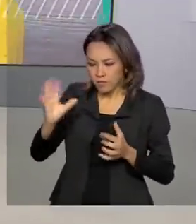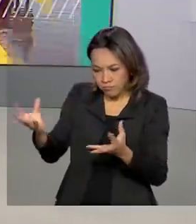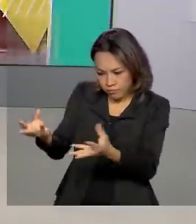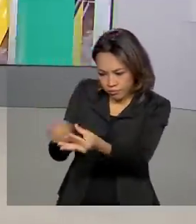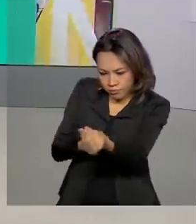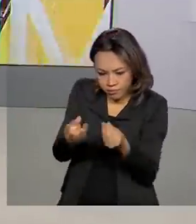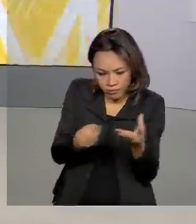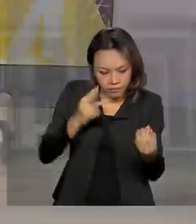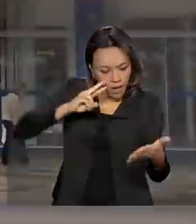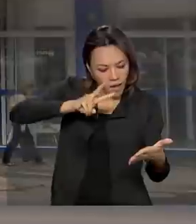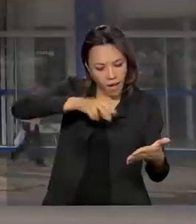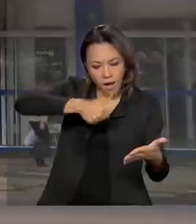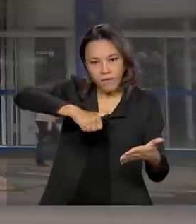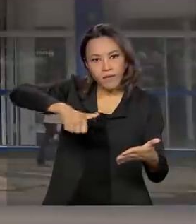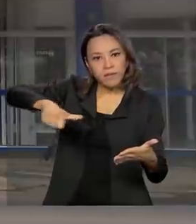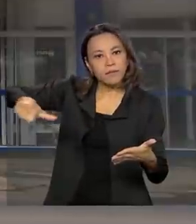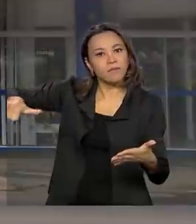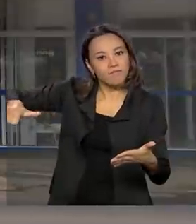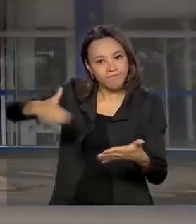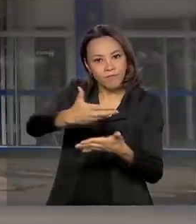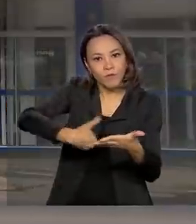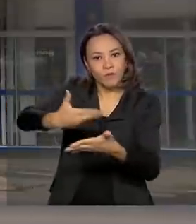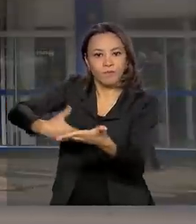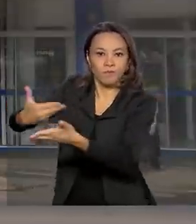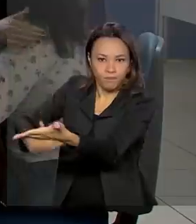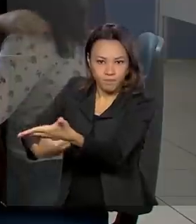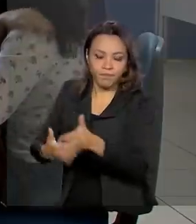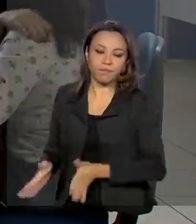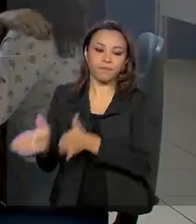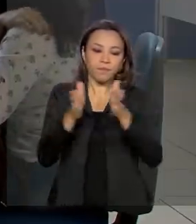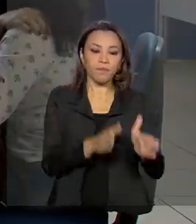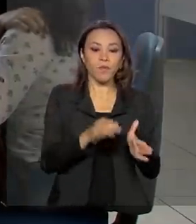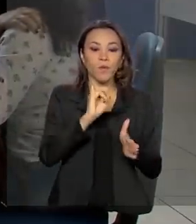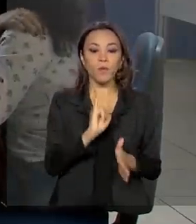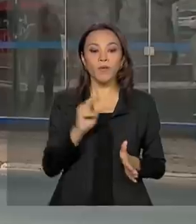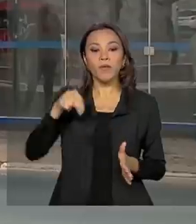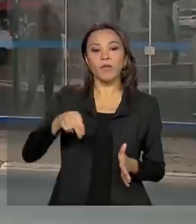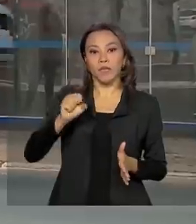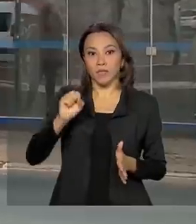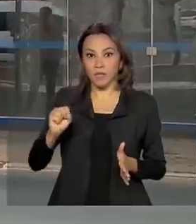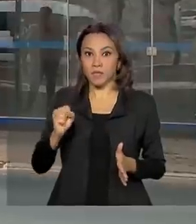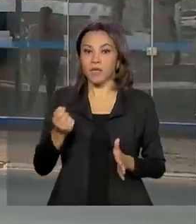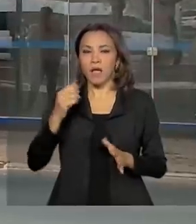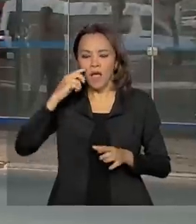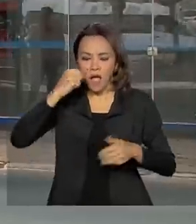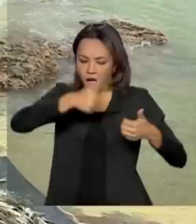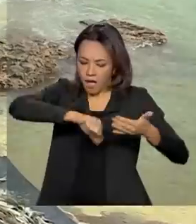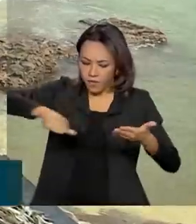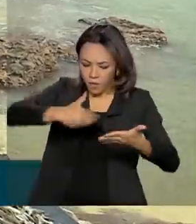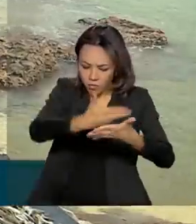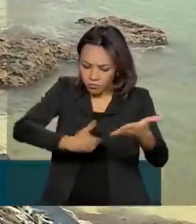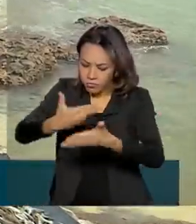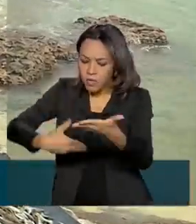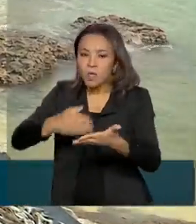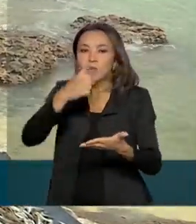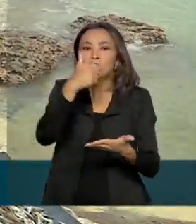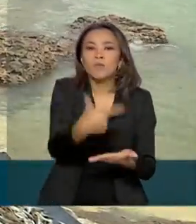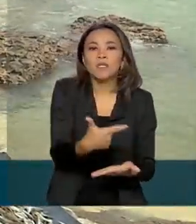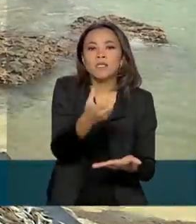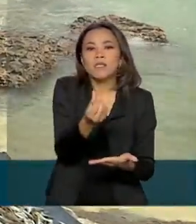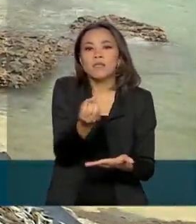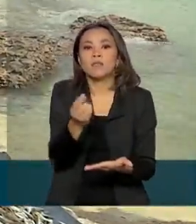cadastros. O INSS analisou 260 mil pedidos de seguro